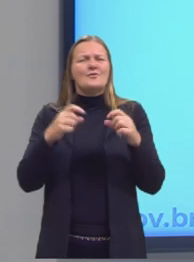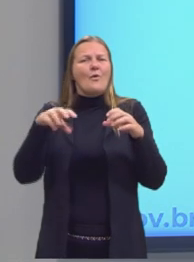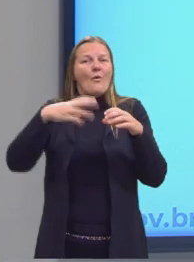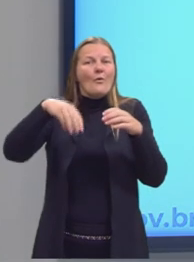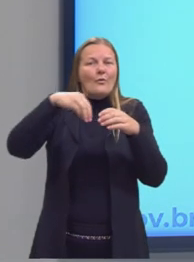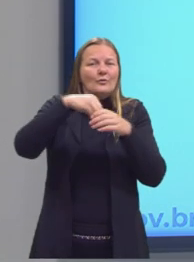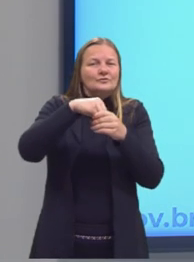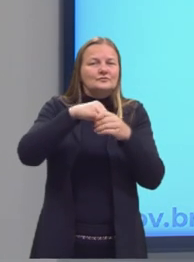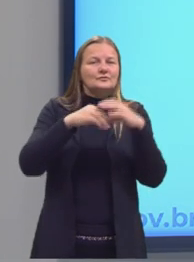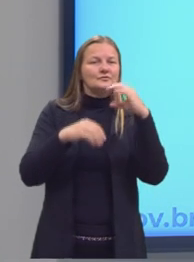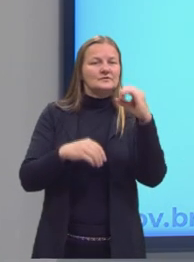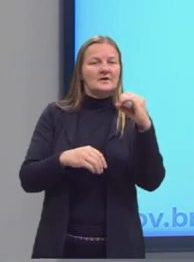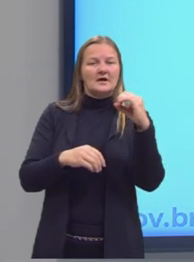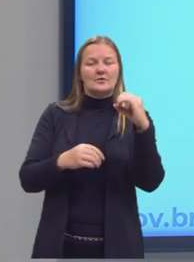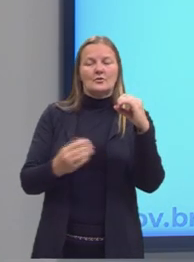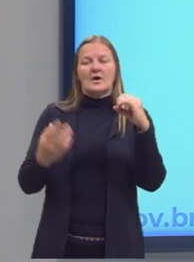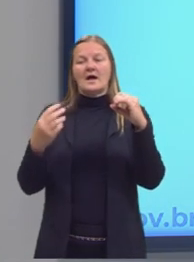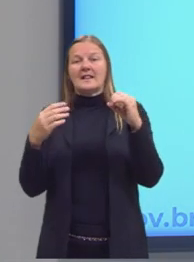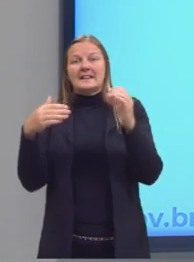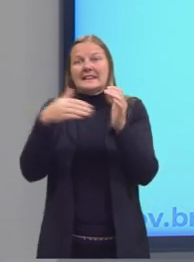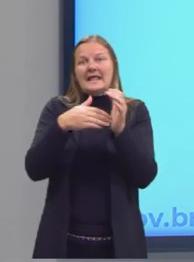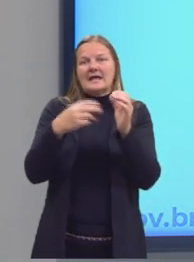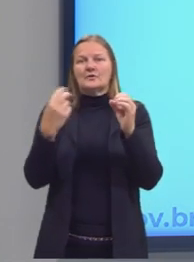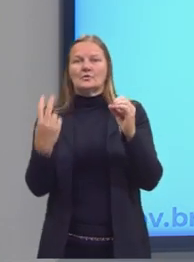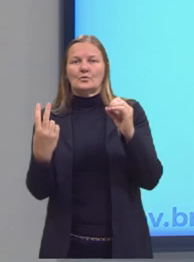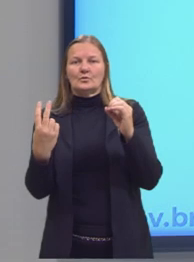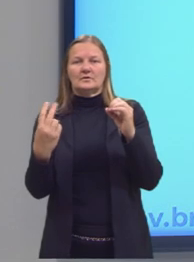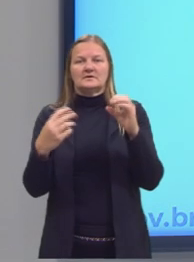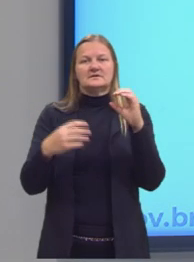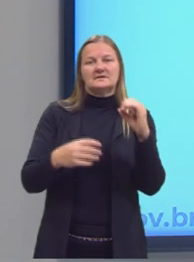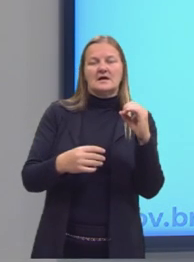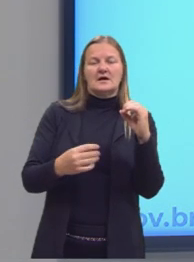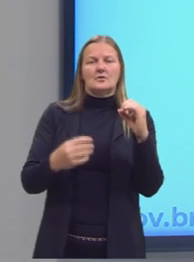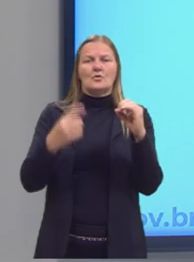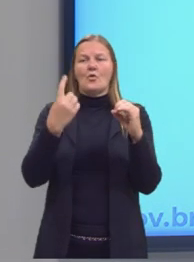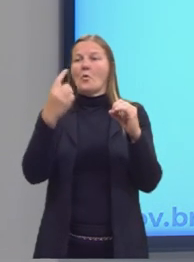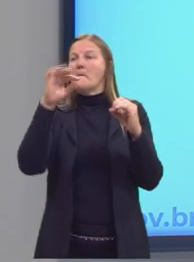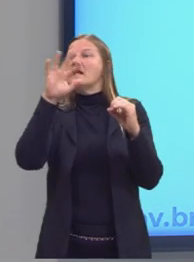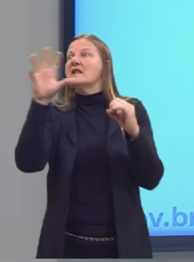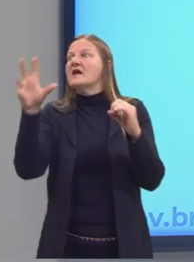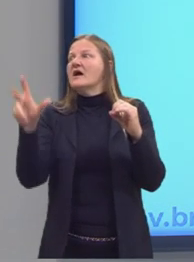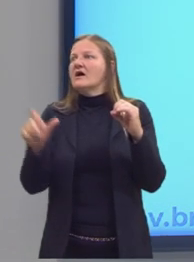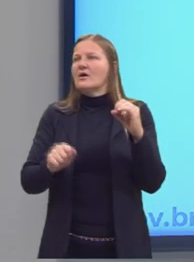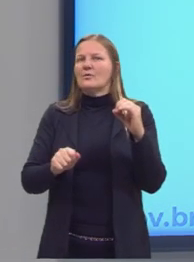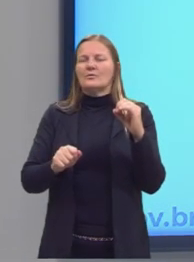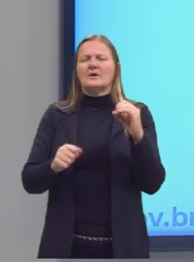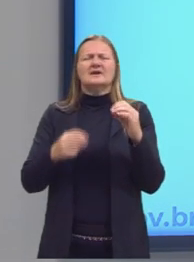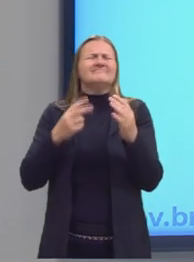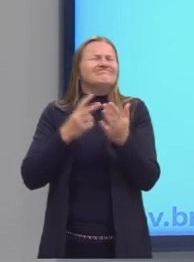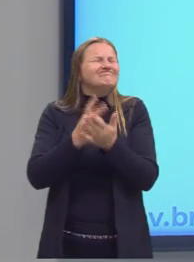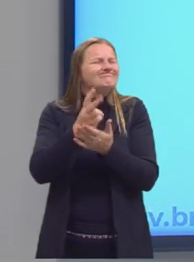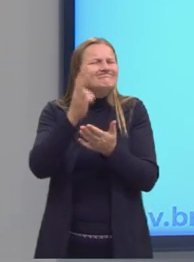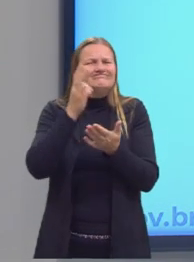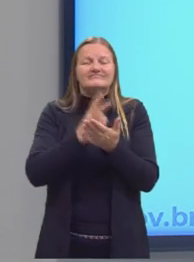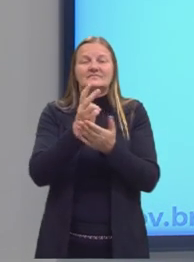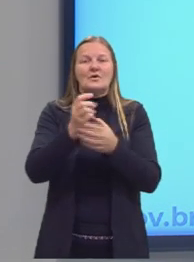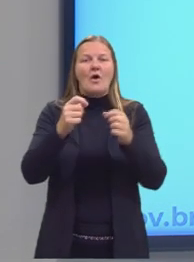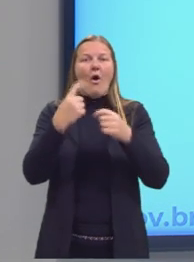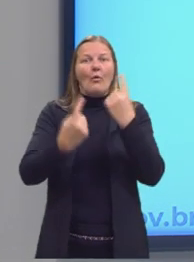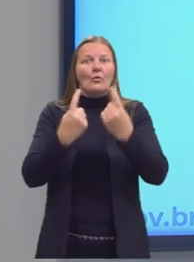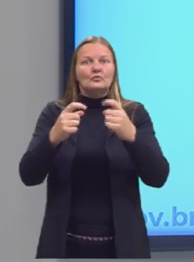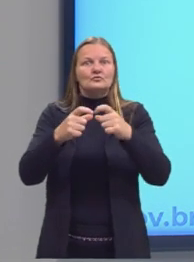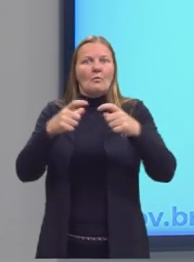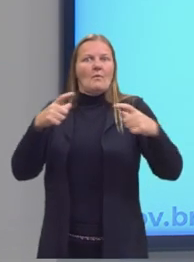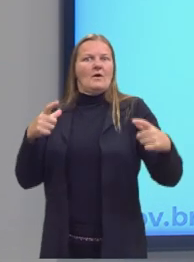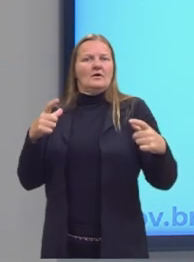entre o 0 e o 2. Ou entre o 0 e o 1 milhão, alguns infinitos são maiores que outros.